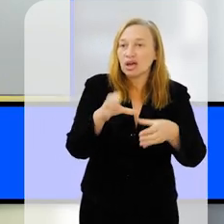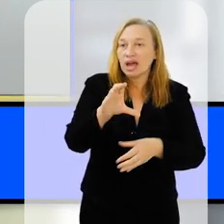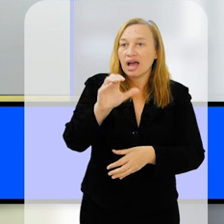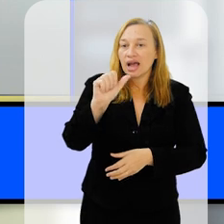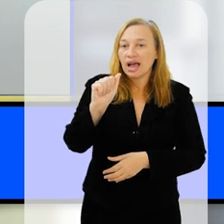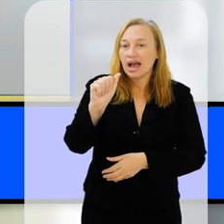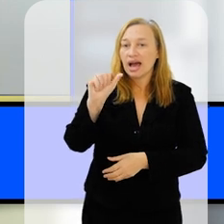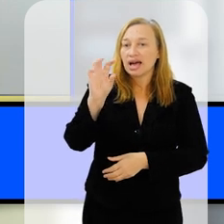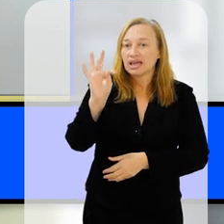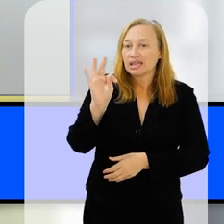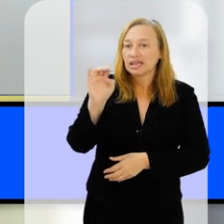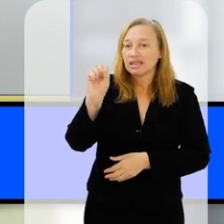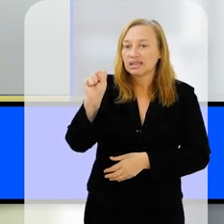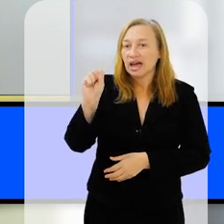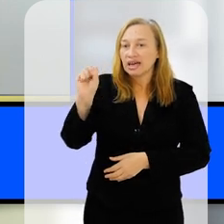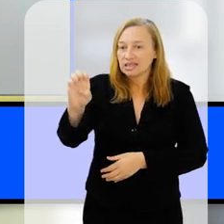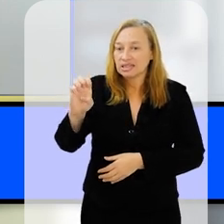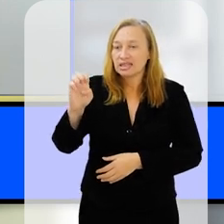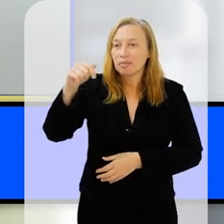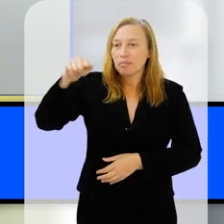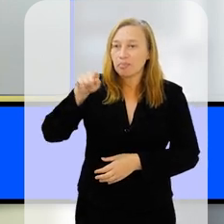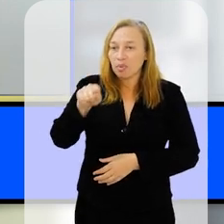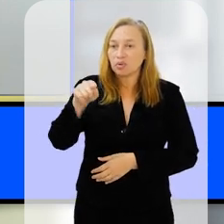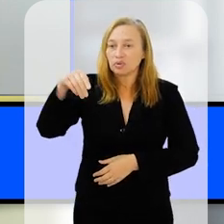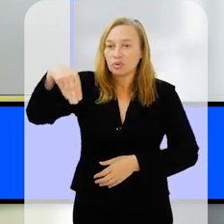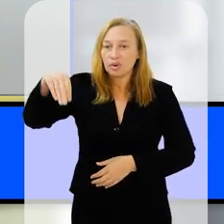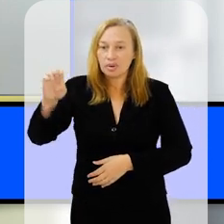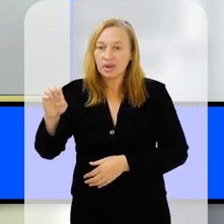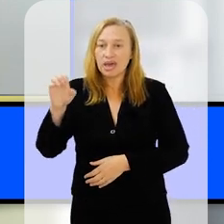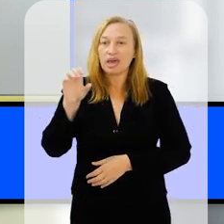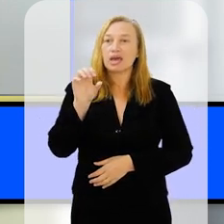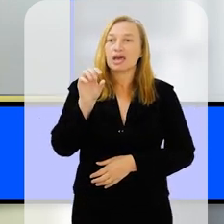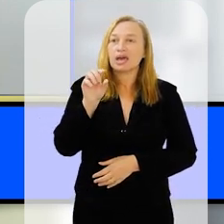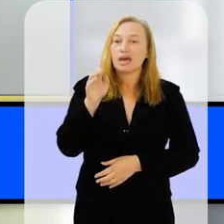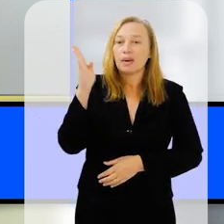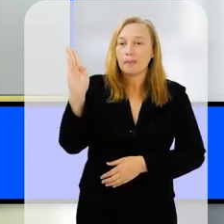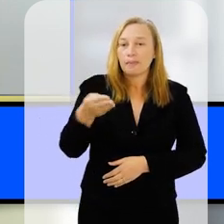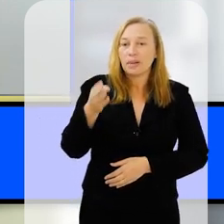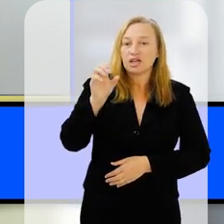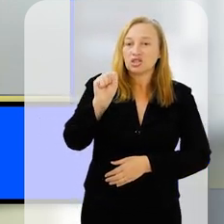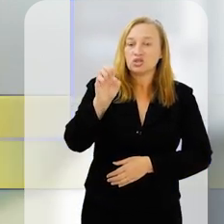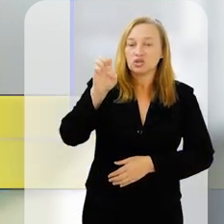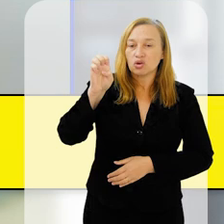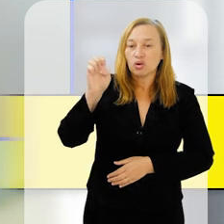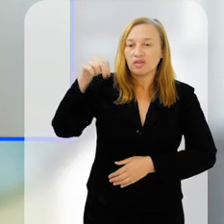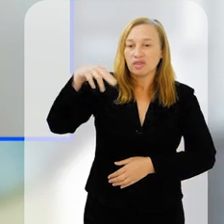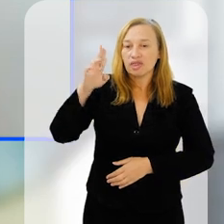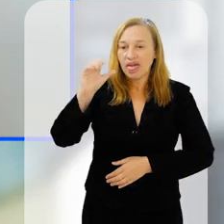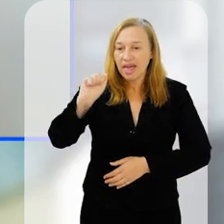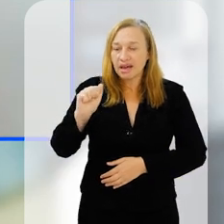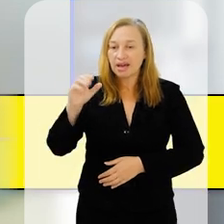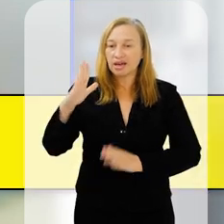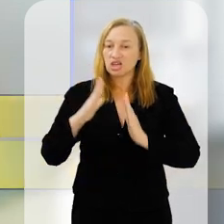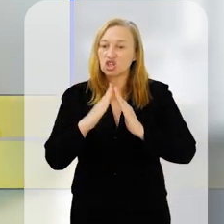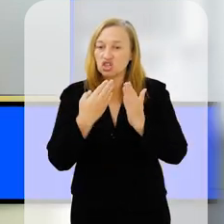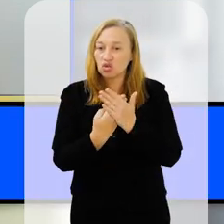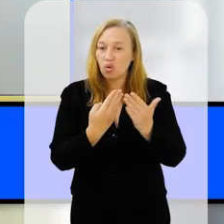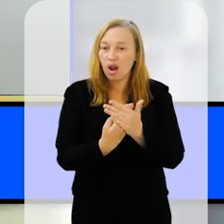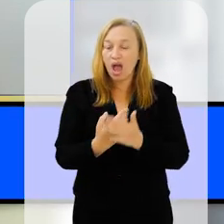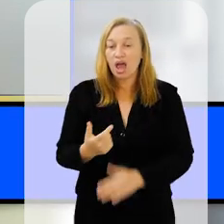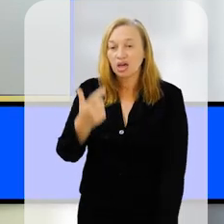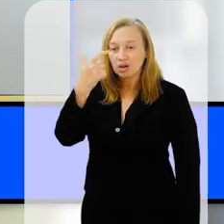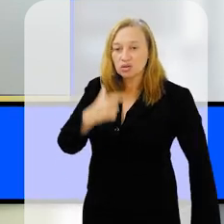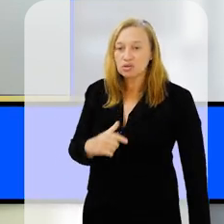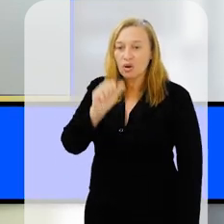coletivo, que é o catarse.se barra sonexcolar, se vocês entrarem também nas nossas redes no Instagram,